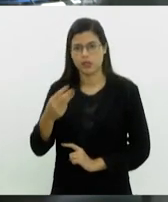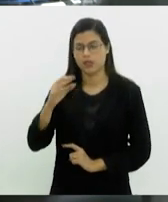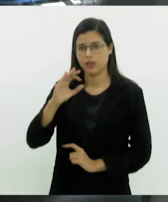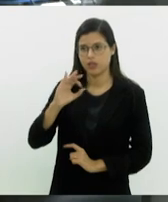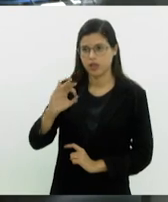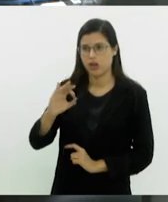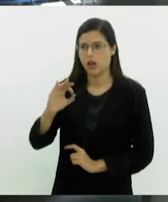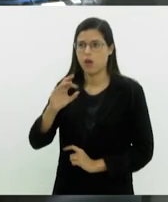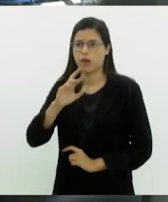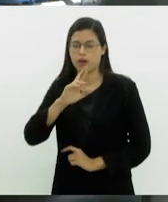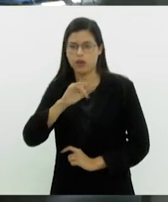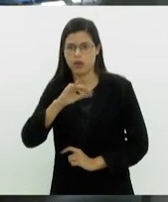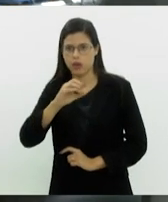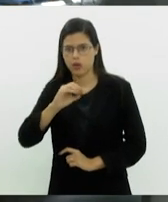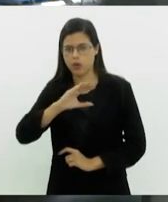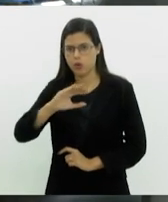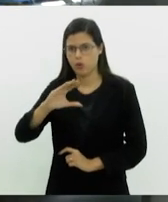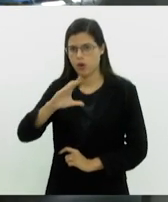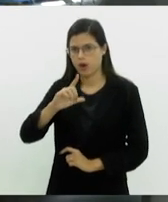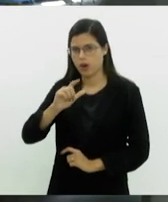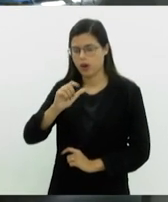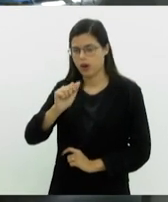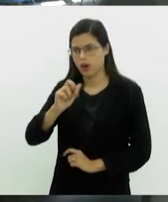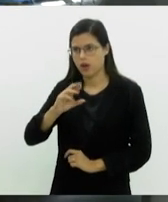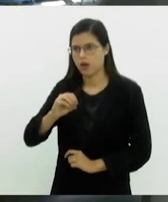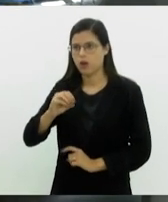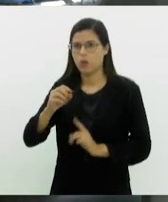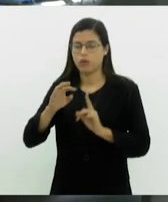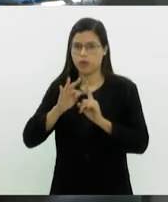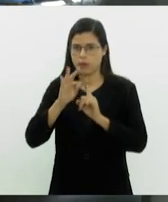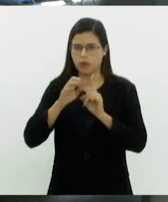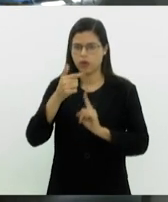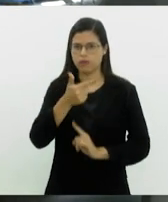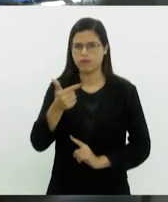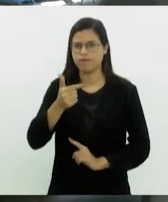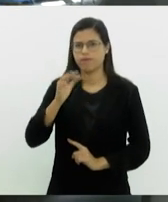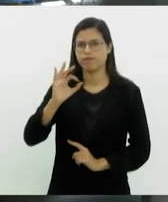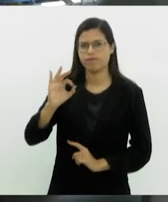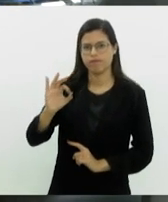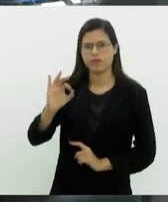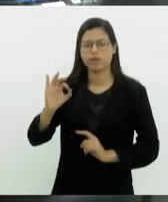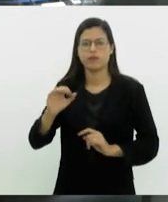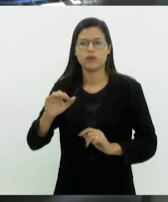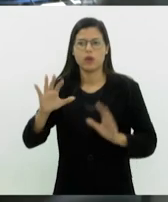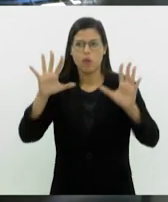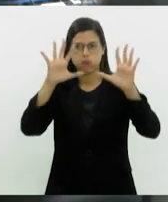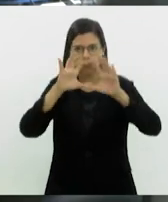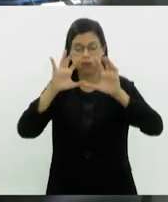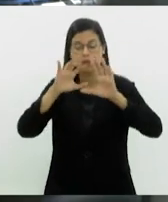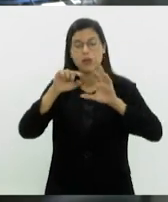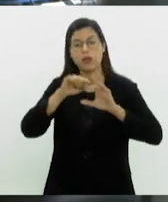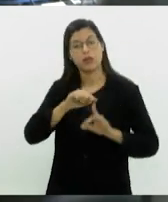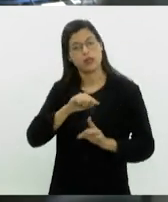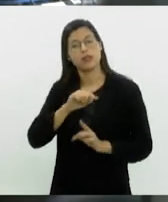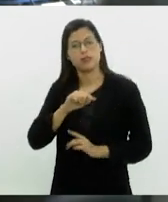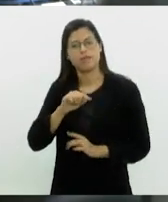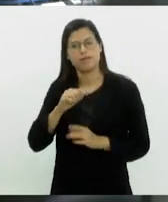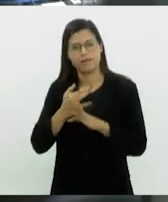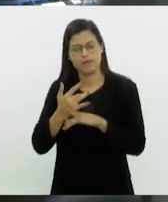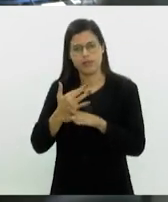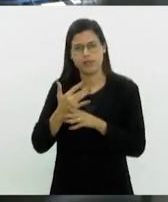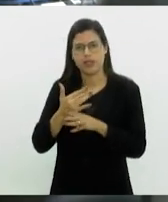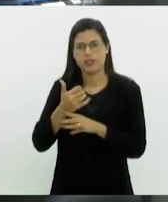E Rio Claro, 22 graus nesse momento também, com bastante nuvens. Rio Claro que está completando 175